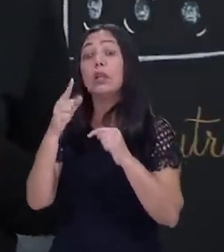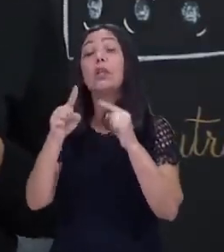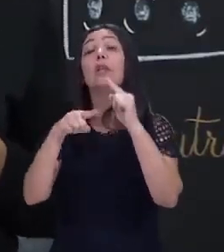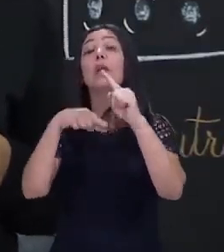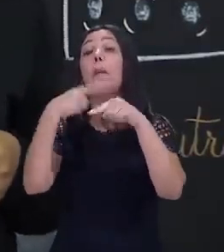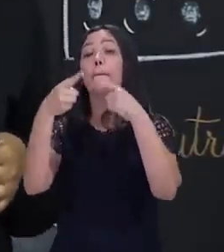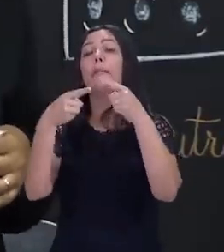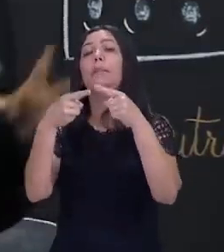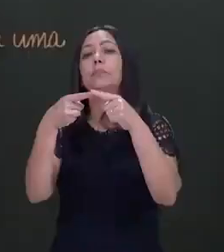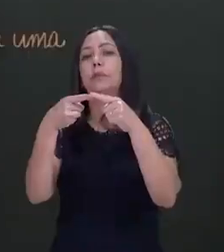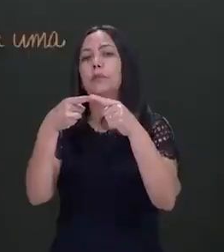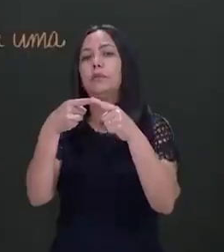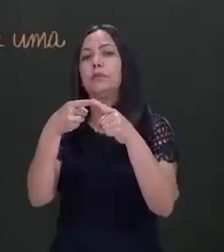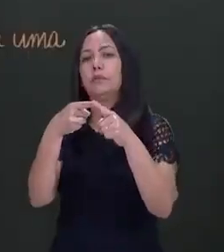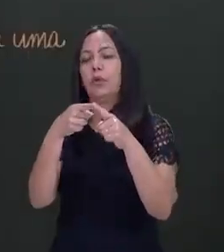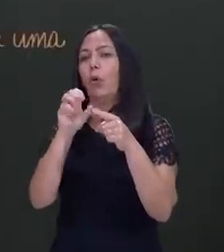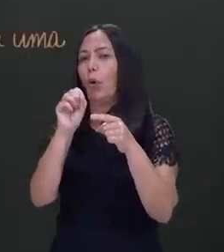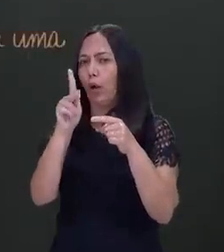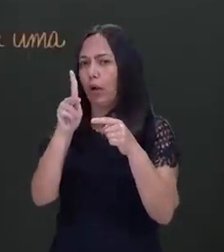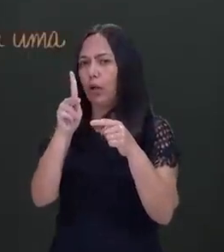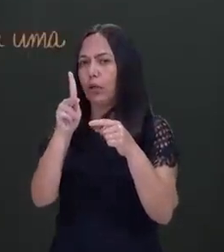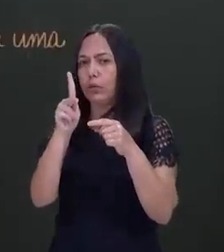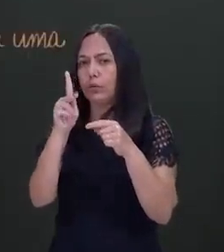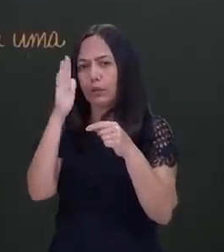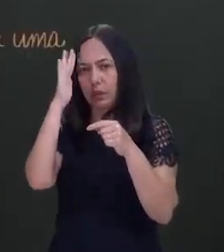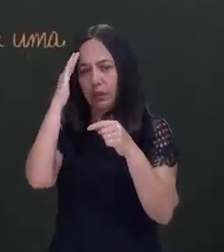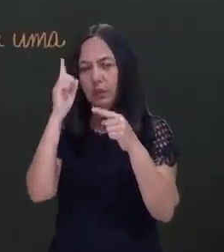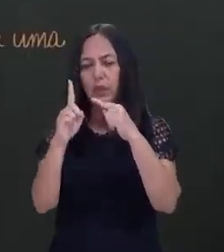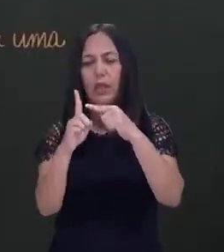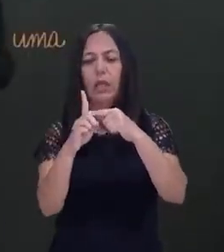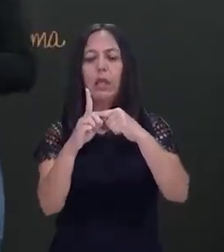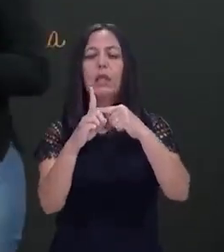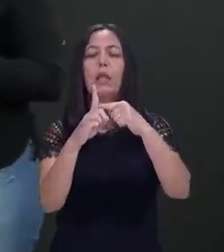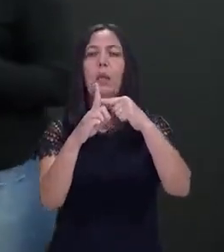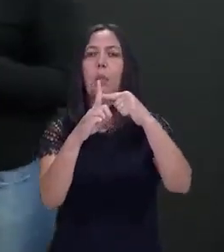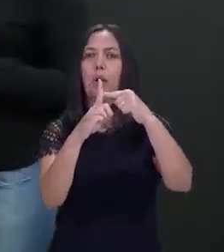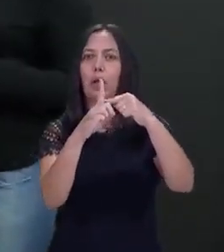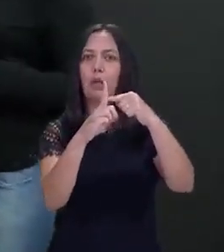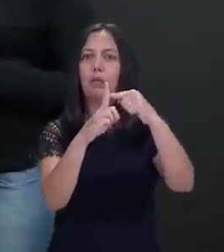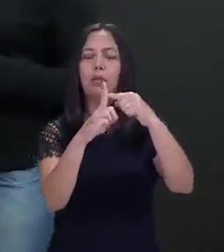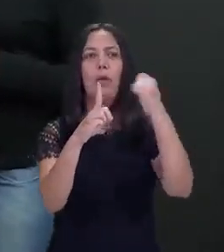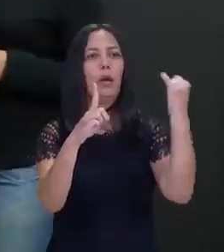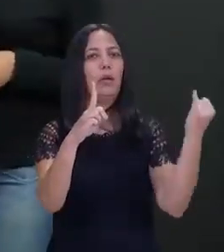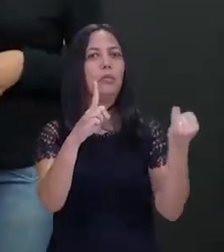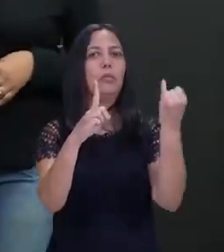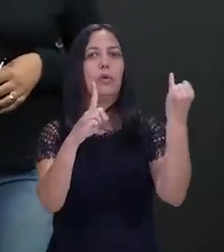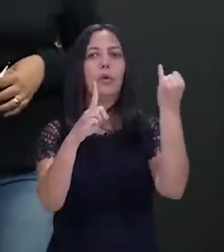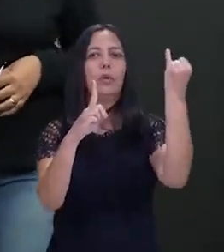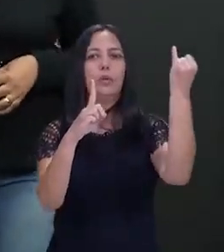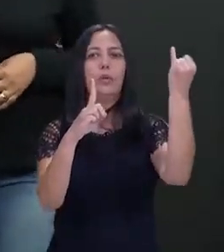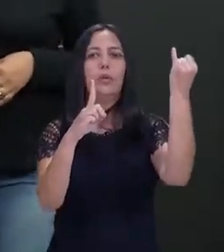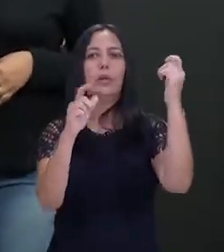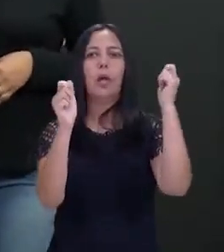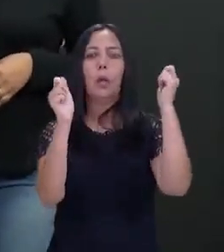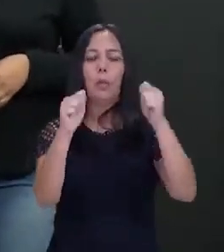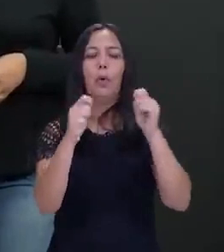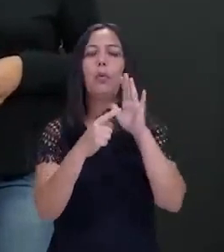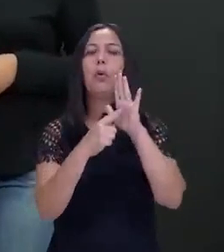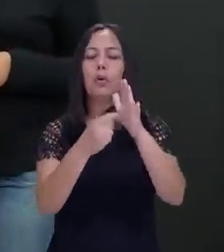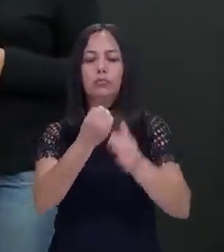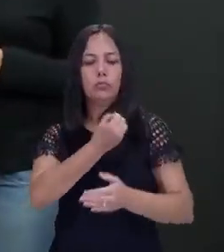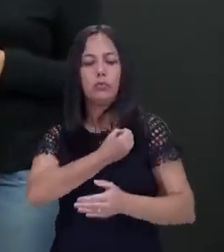um pouco mais à frente. Você fala assim, tá, entendi então que a temperatura é uma grandeza escalar, medida